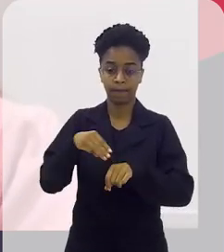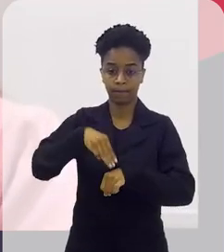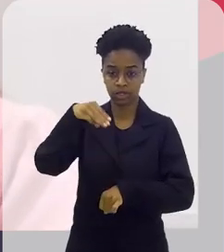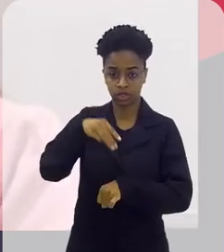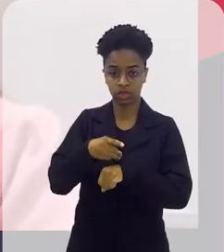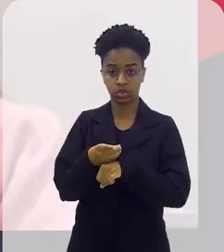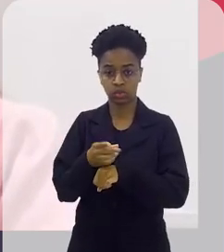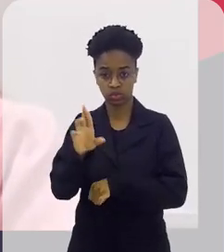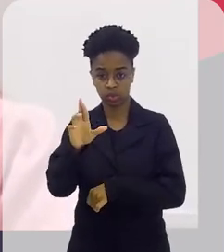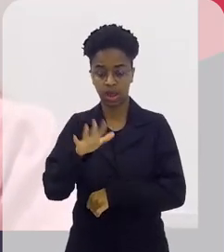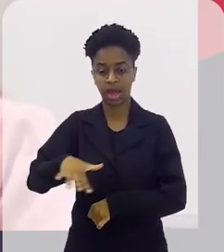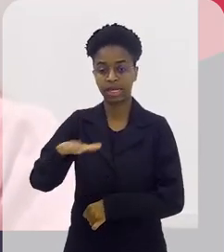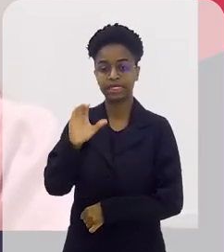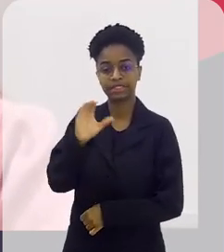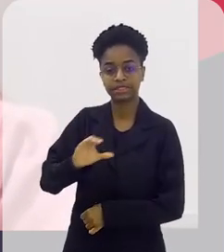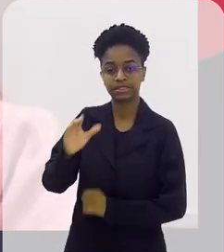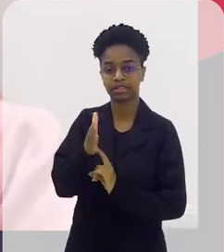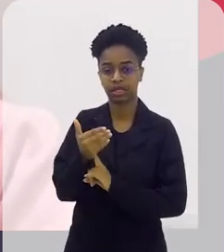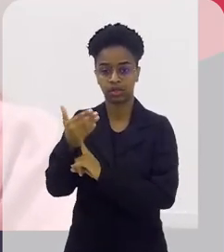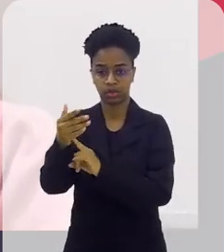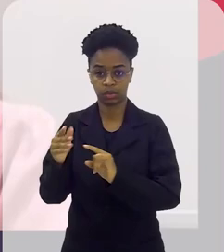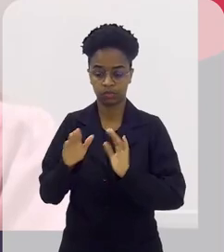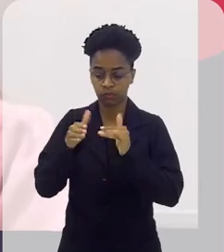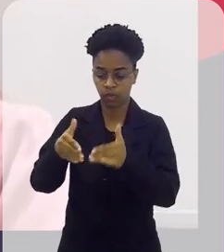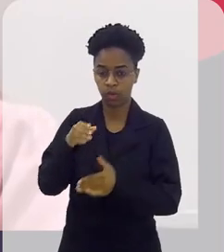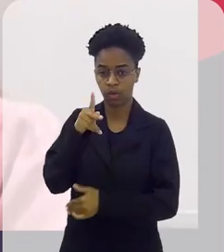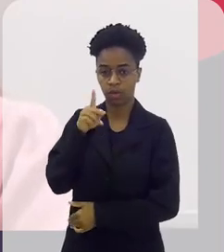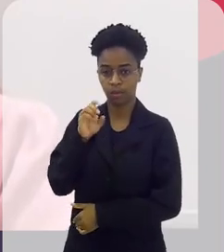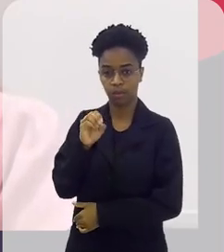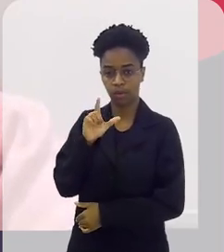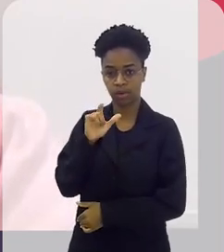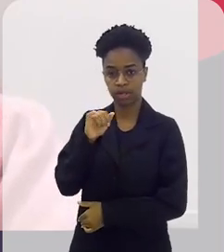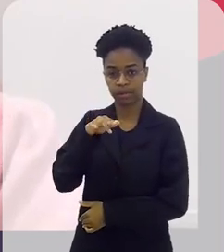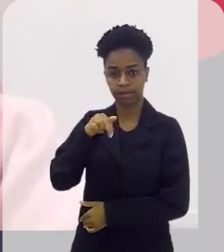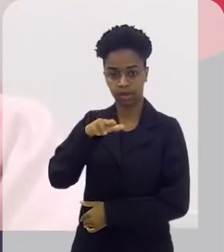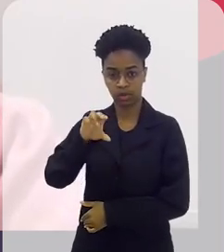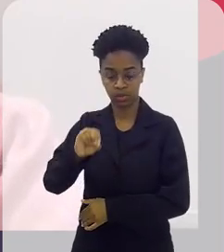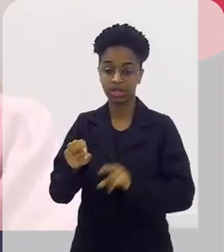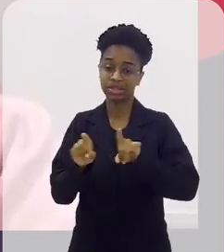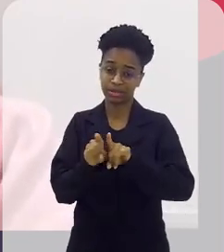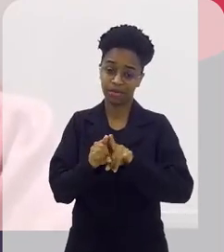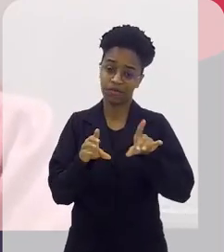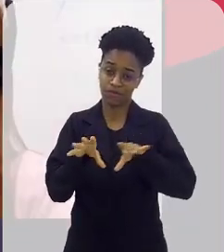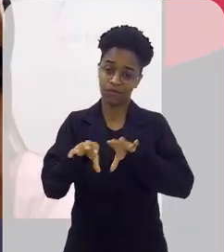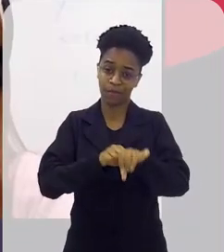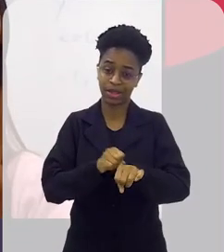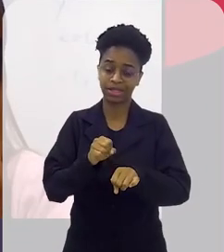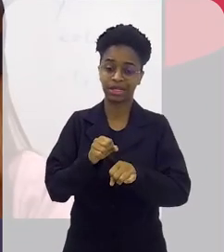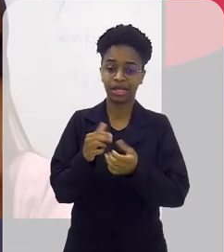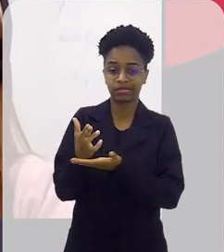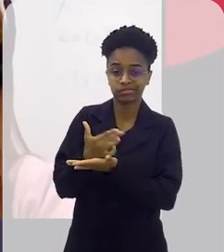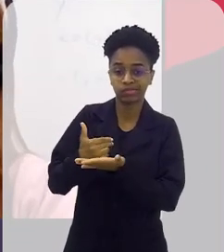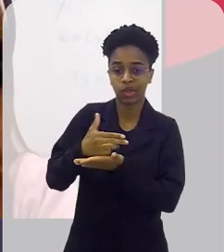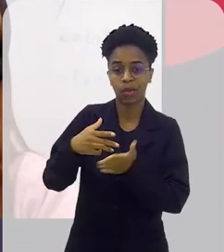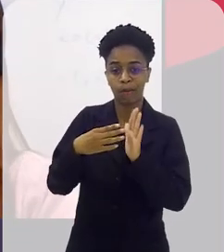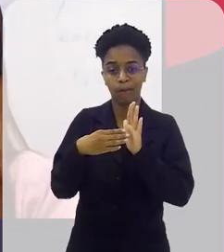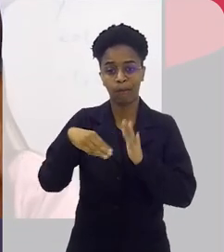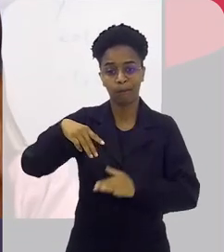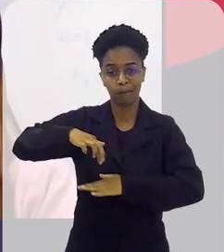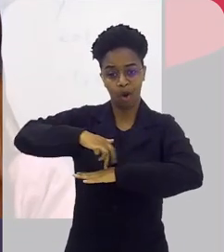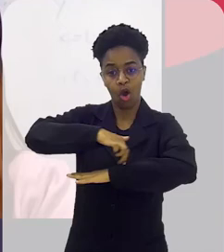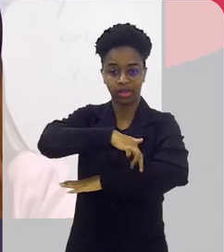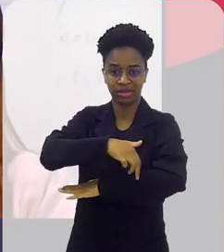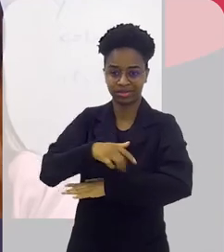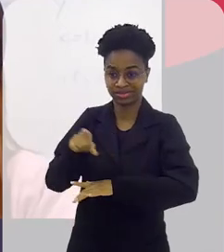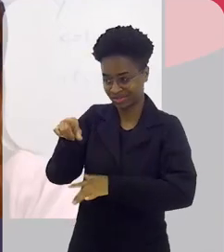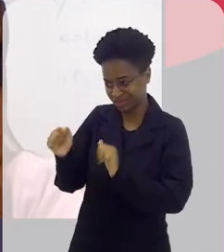tenho mestrado e doutorado em ciência e tecnologia de polímero. Só que eu também fiz design de moda. Aí você